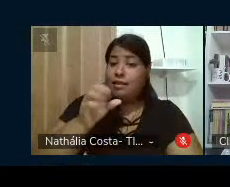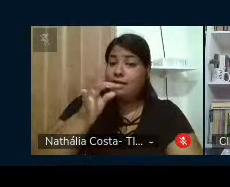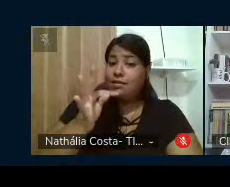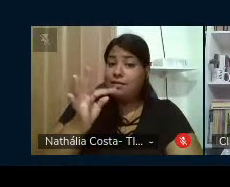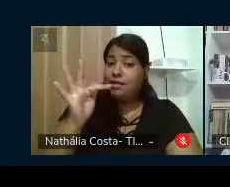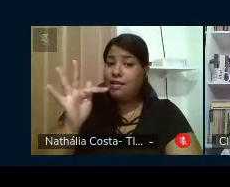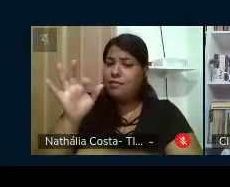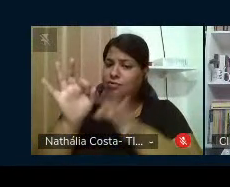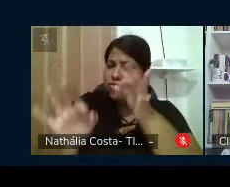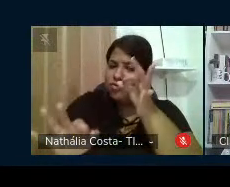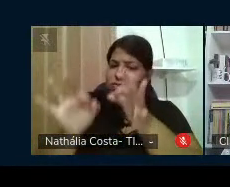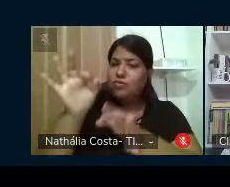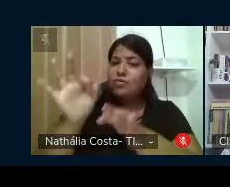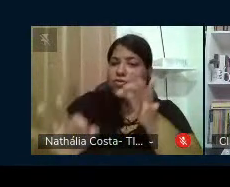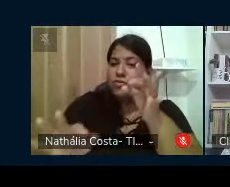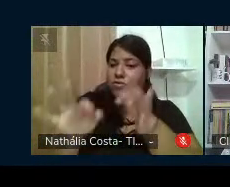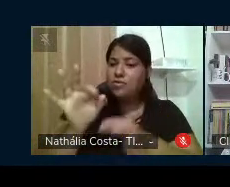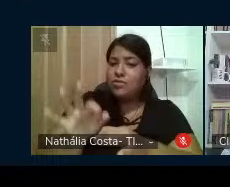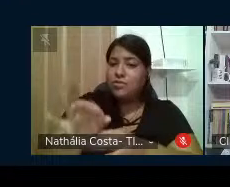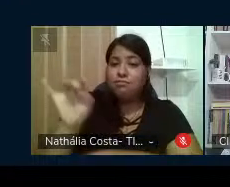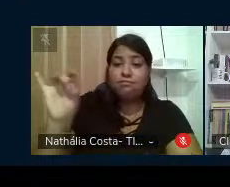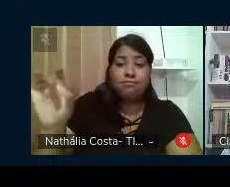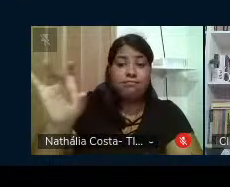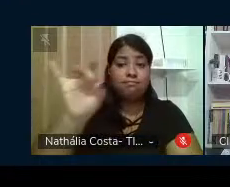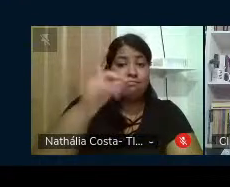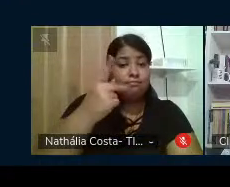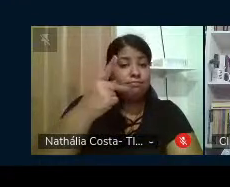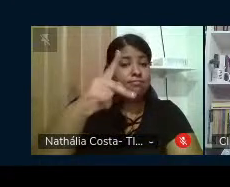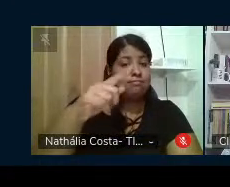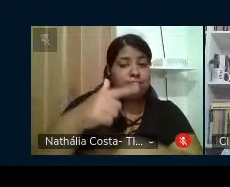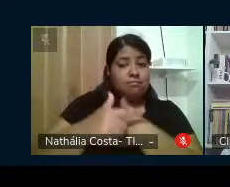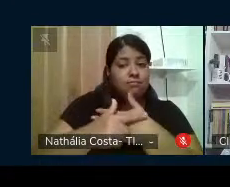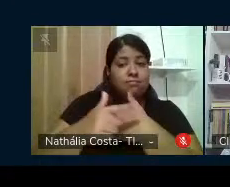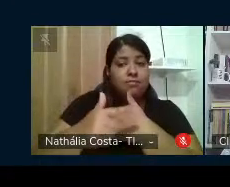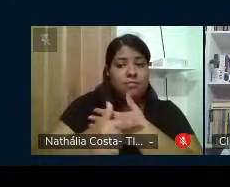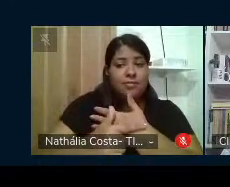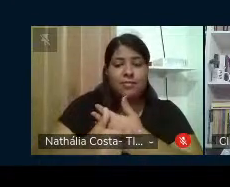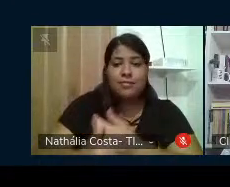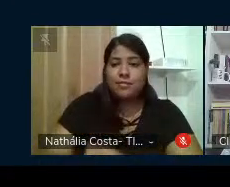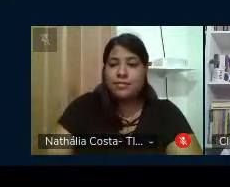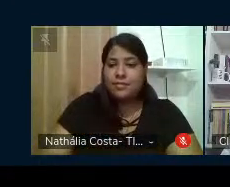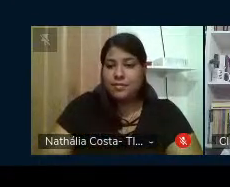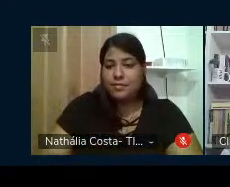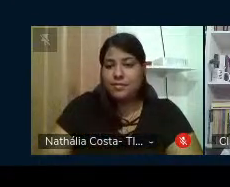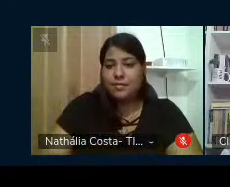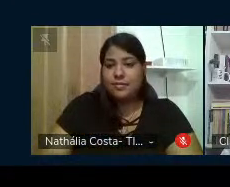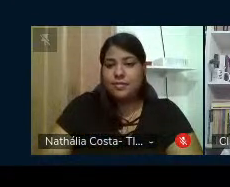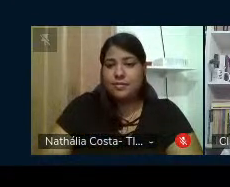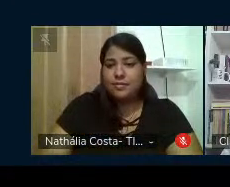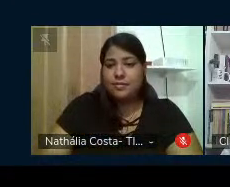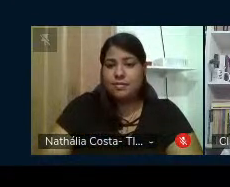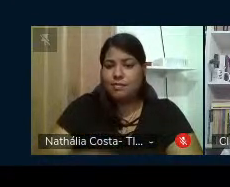Uma Sem TF julgando cada qual no seu lugar